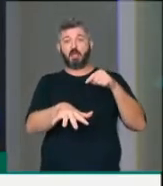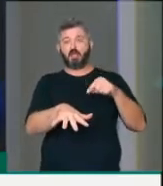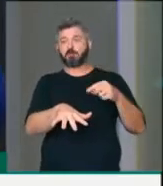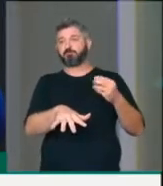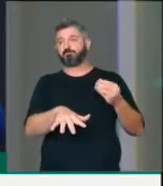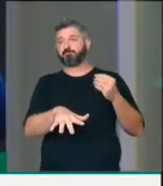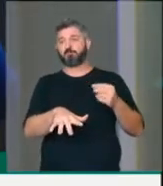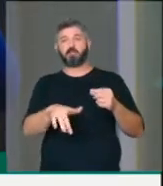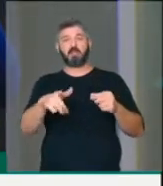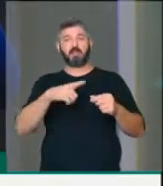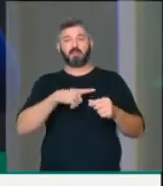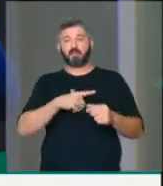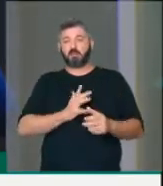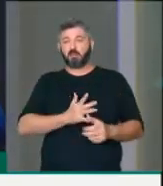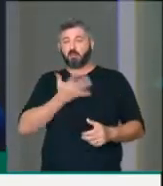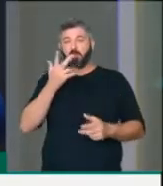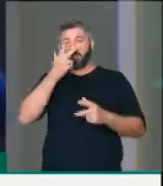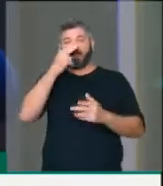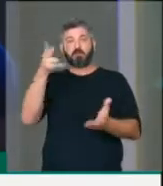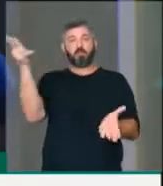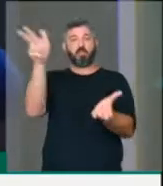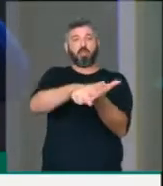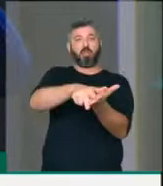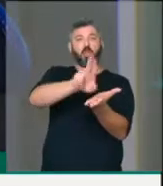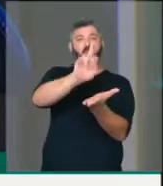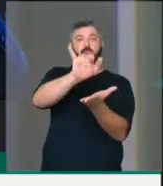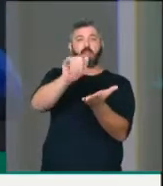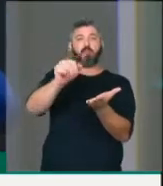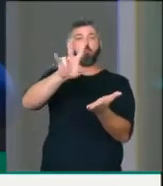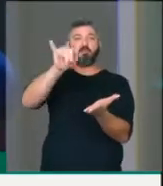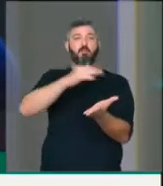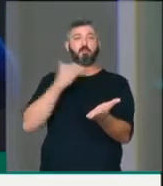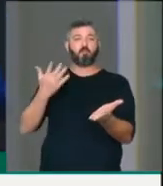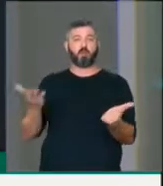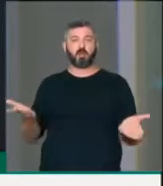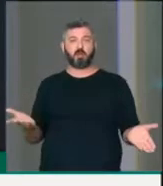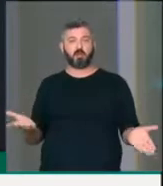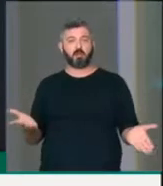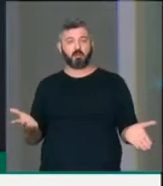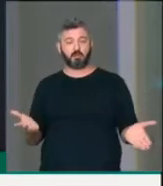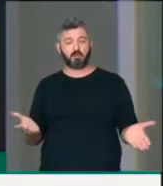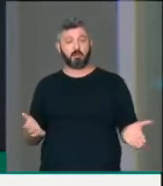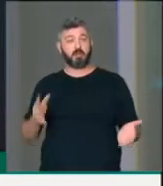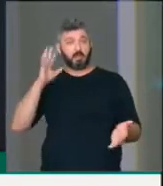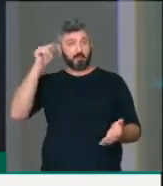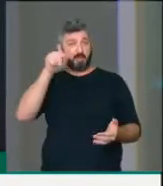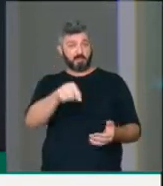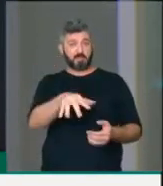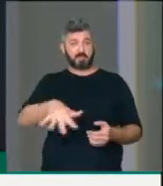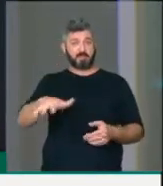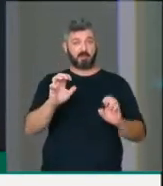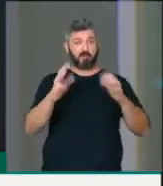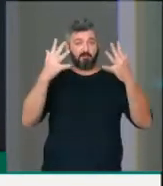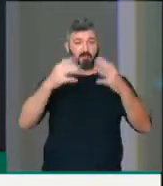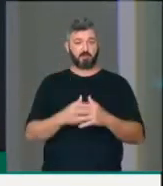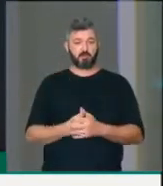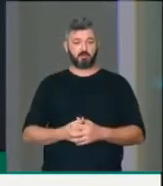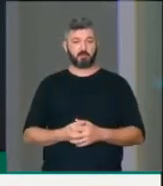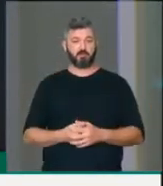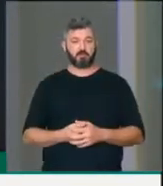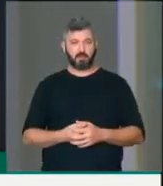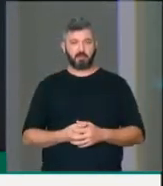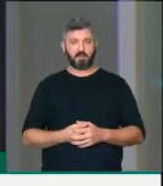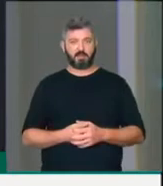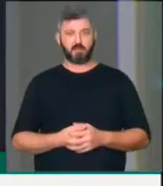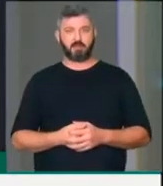no estado da UTI, se a gente observar o que está passando o setor de produção de eventos.